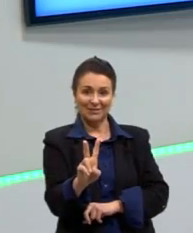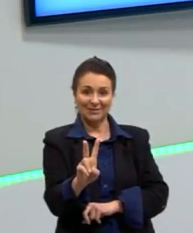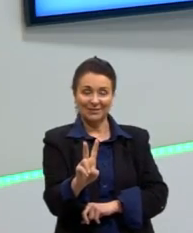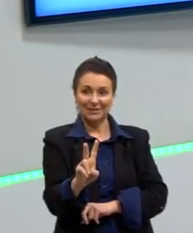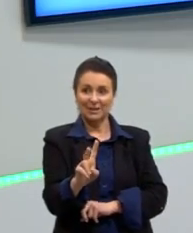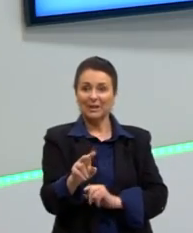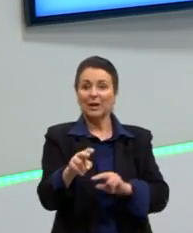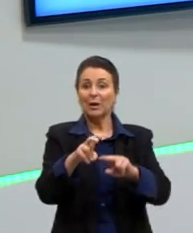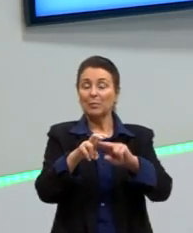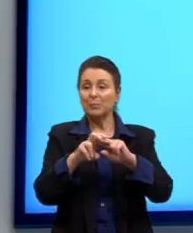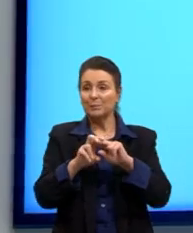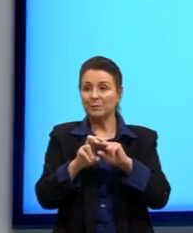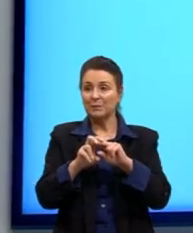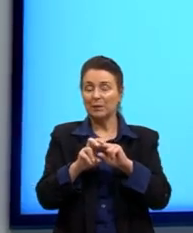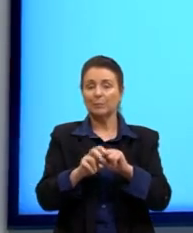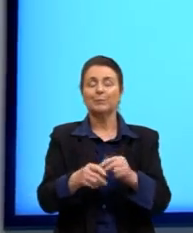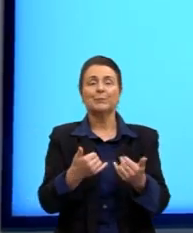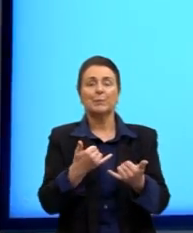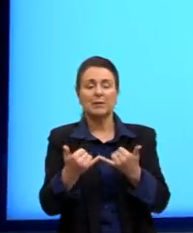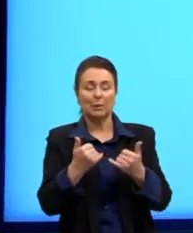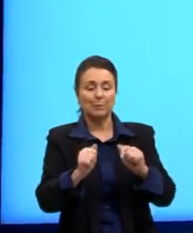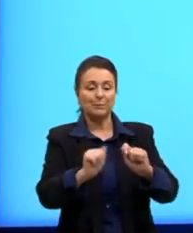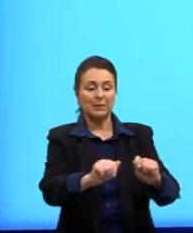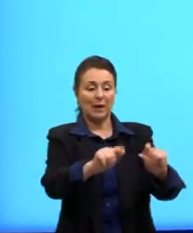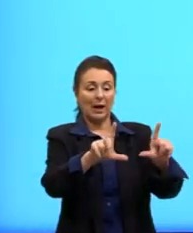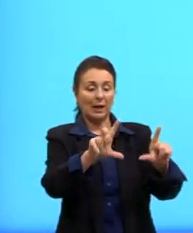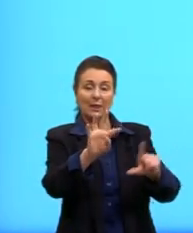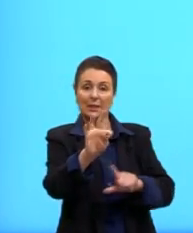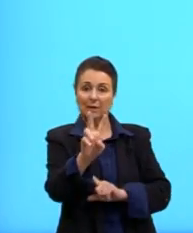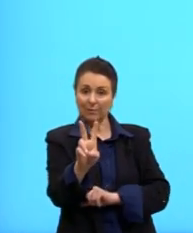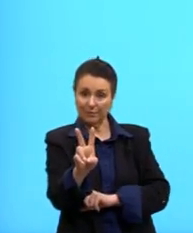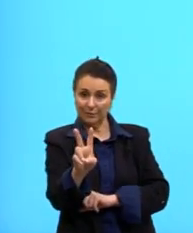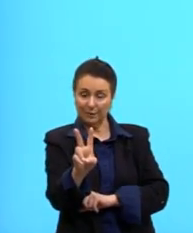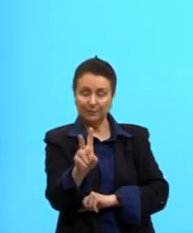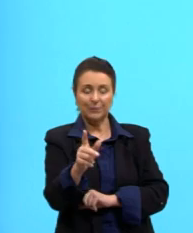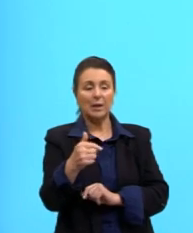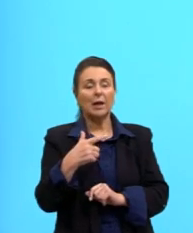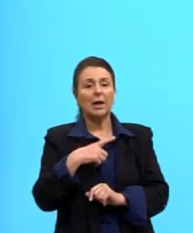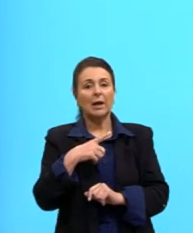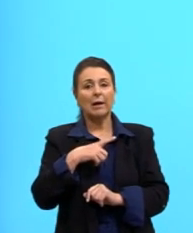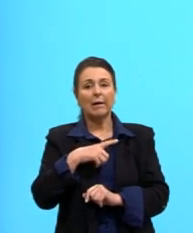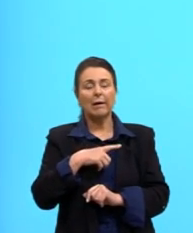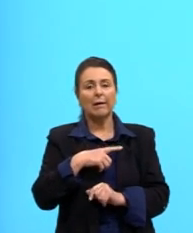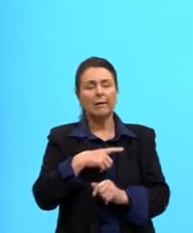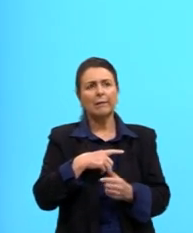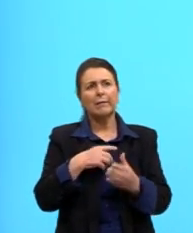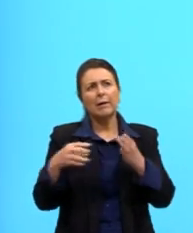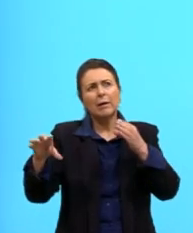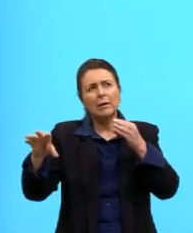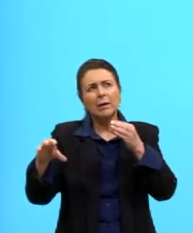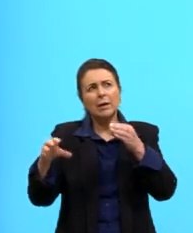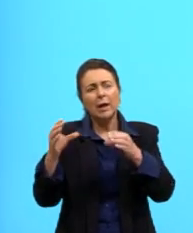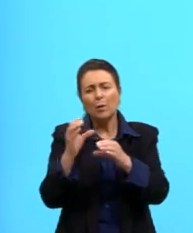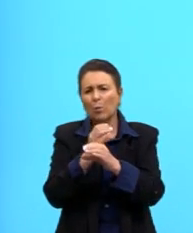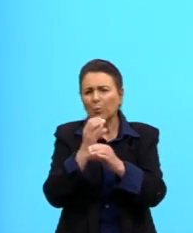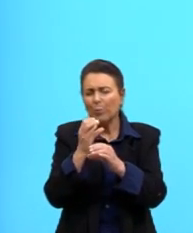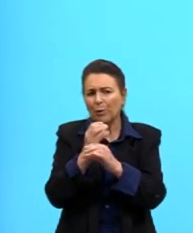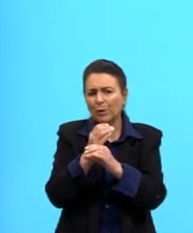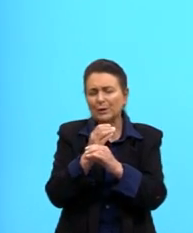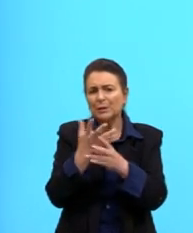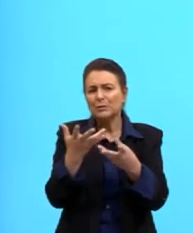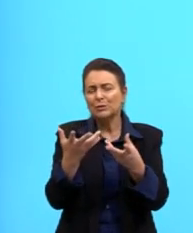Então, digamos que a televisão, ela é composta de várias... A gente está enxergando várias cores aqui.